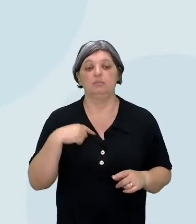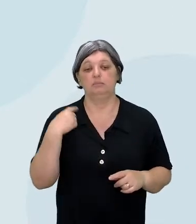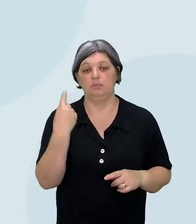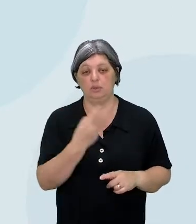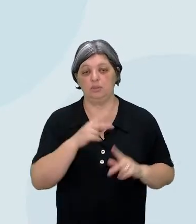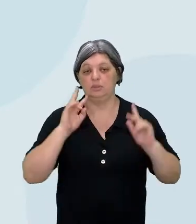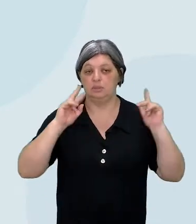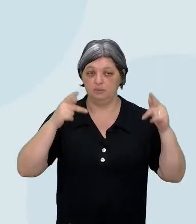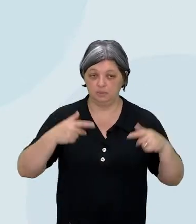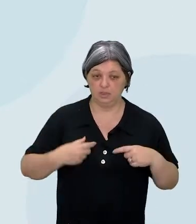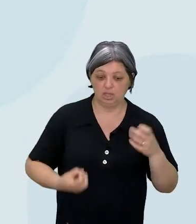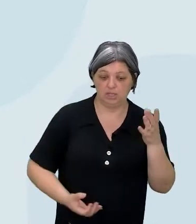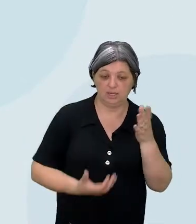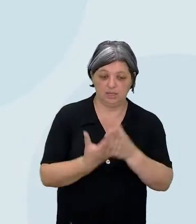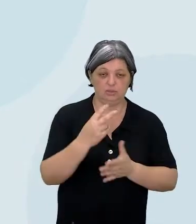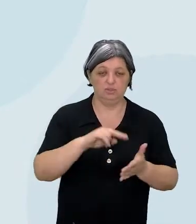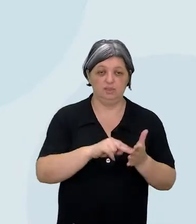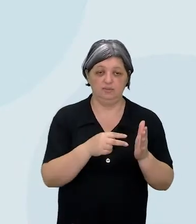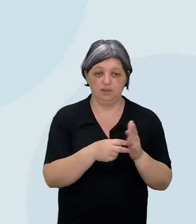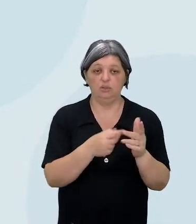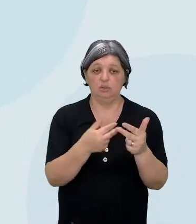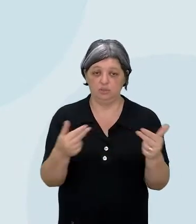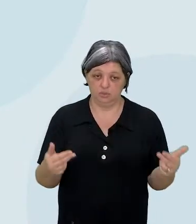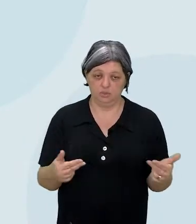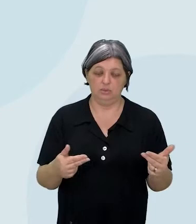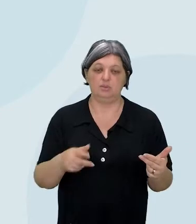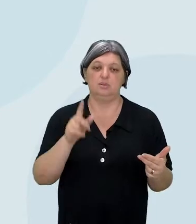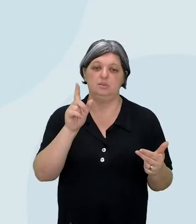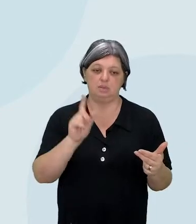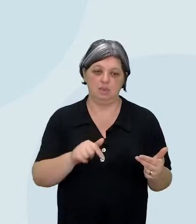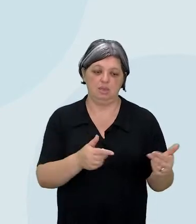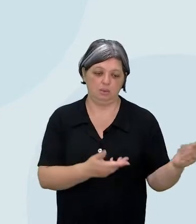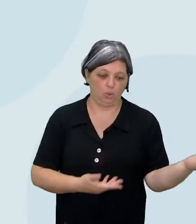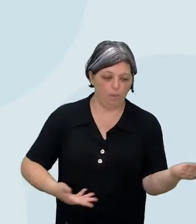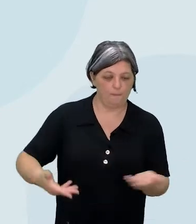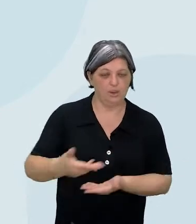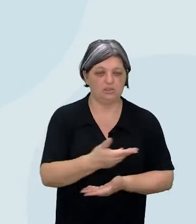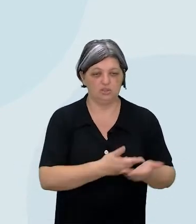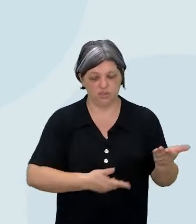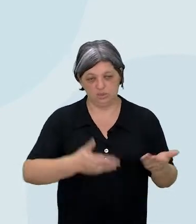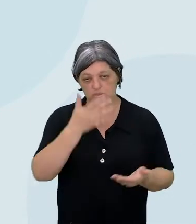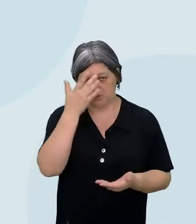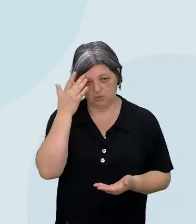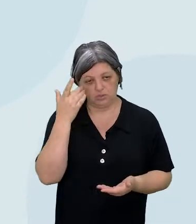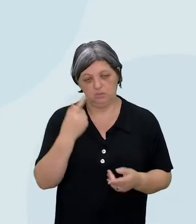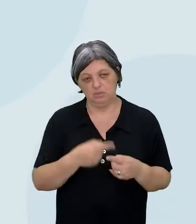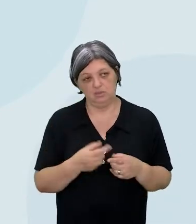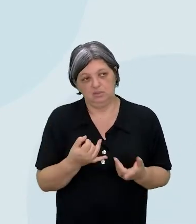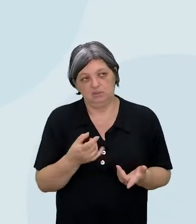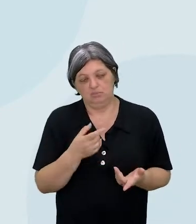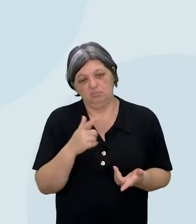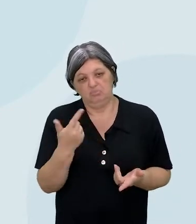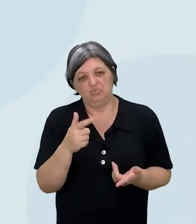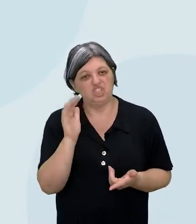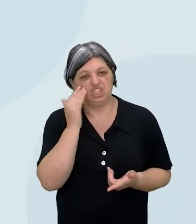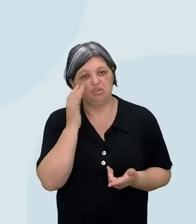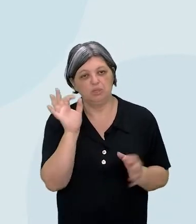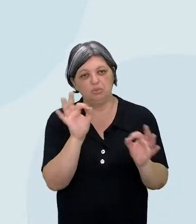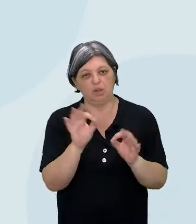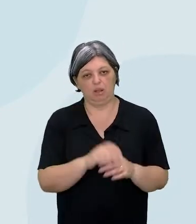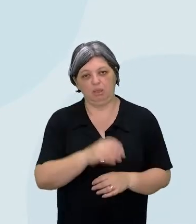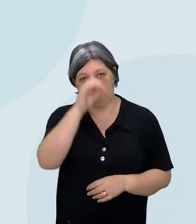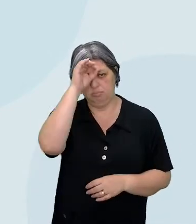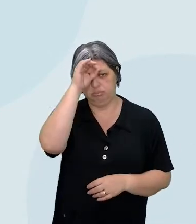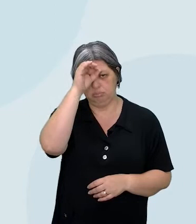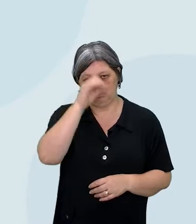criamos significado, isso significa que esse significado, ele é compartilhado pelas pessoas, porque senão ninguém vai entender ninguém. A